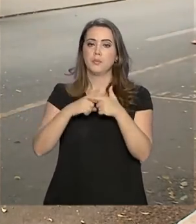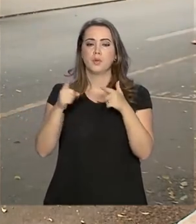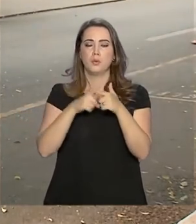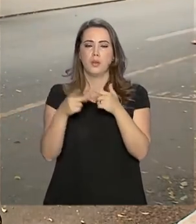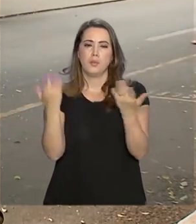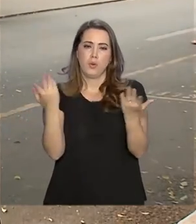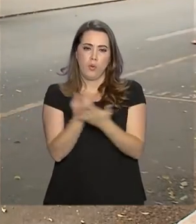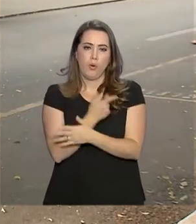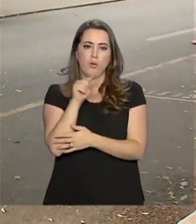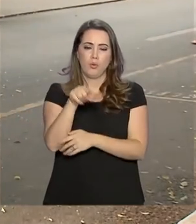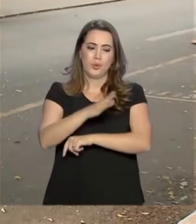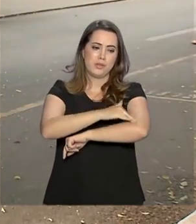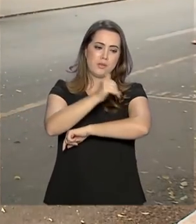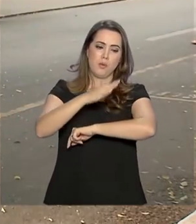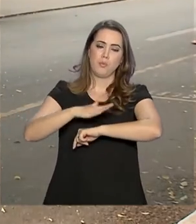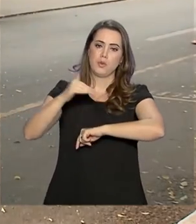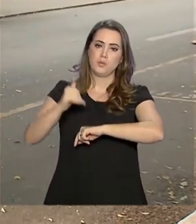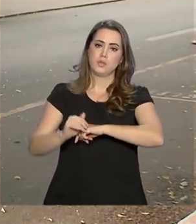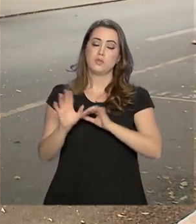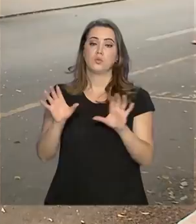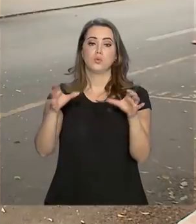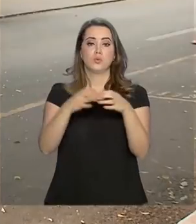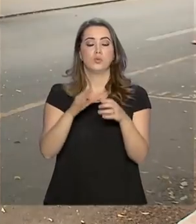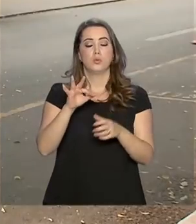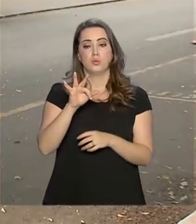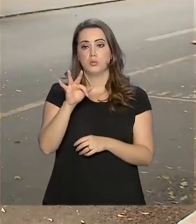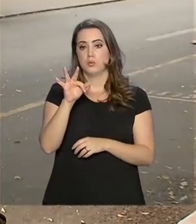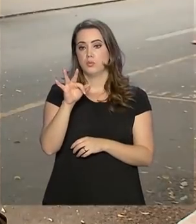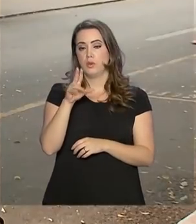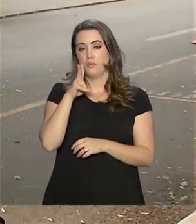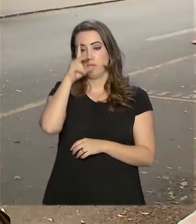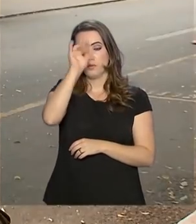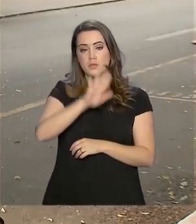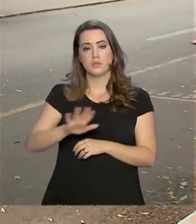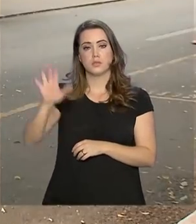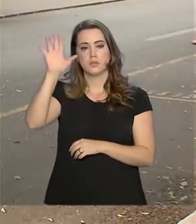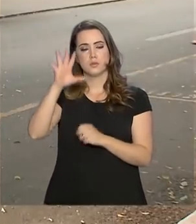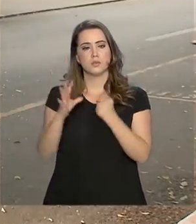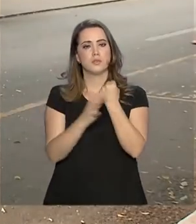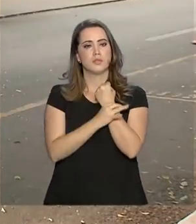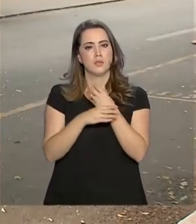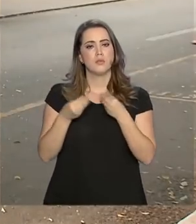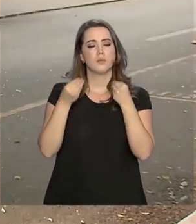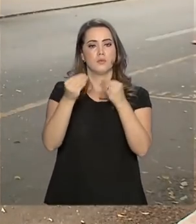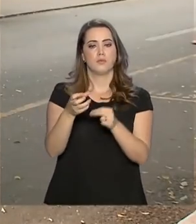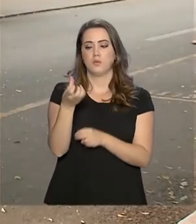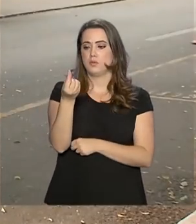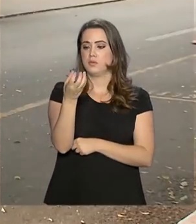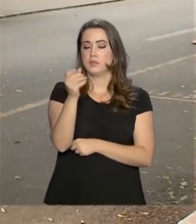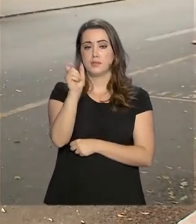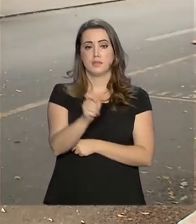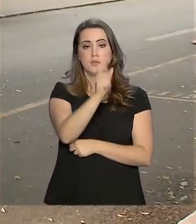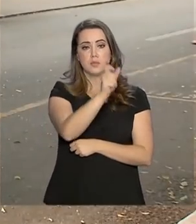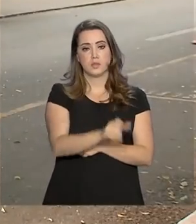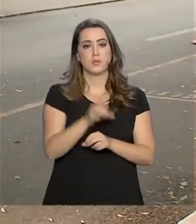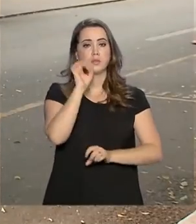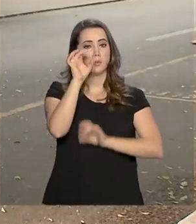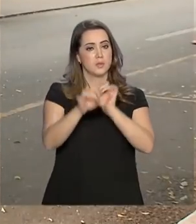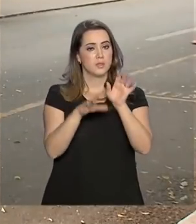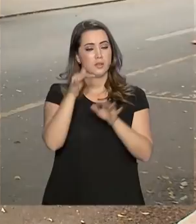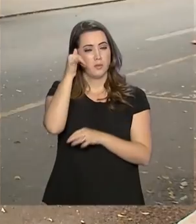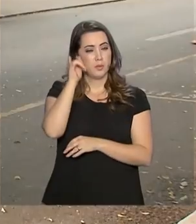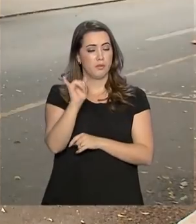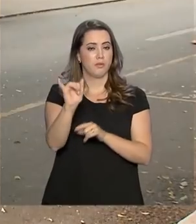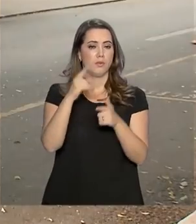como acidentes graves, como o de Brumadinho. A Força Nacional de Segurança enviou 60 bombeiros especializados para ajudar na questão do rompimento da